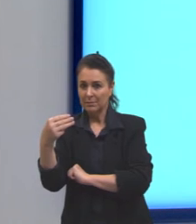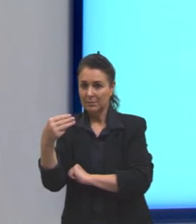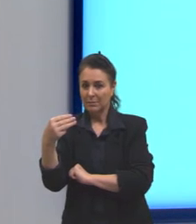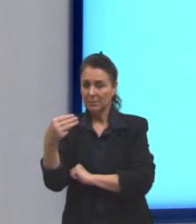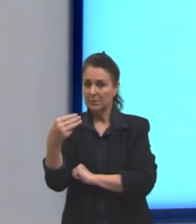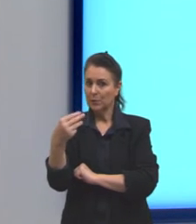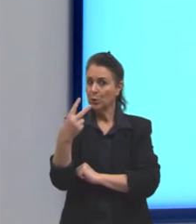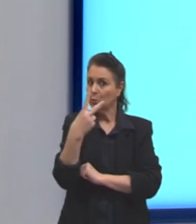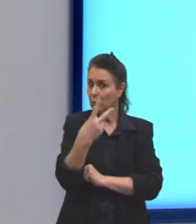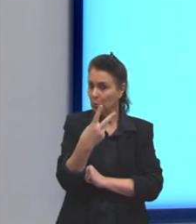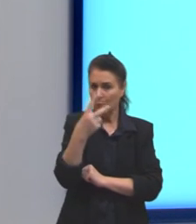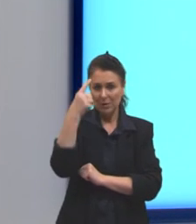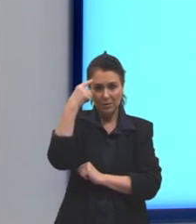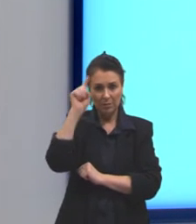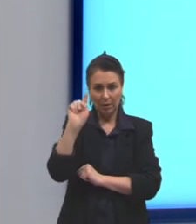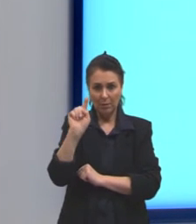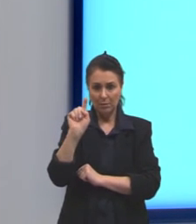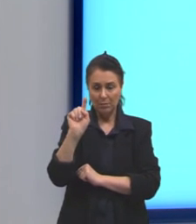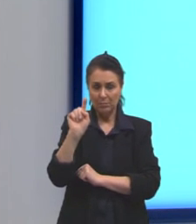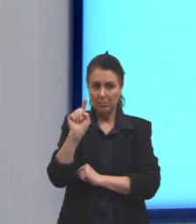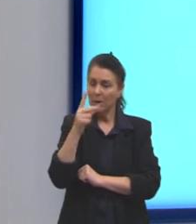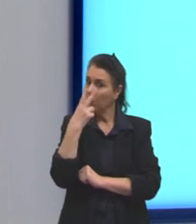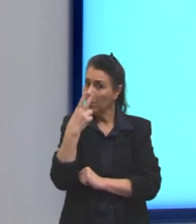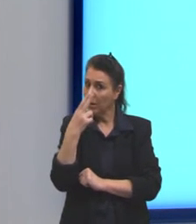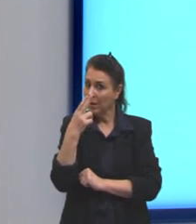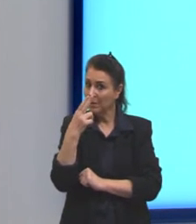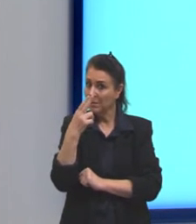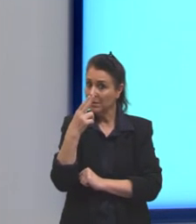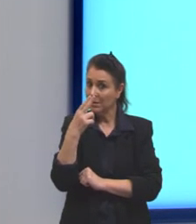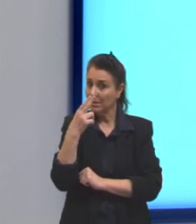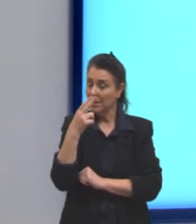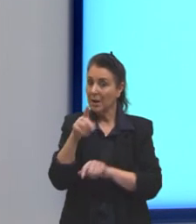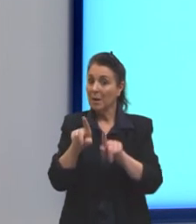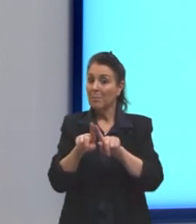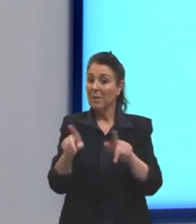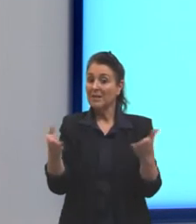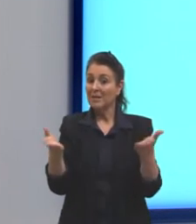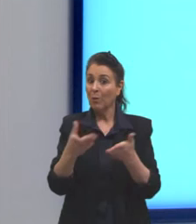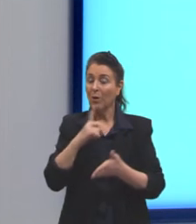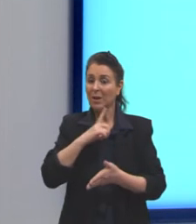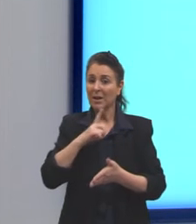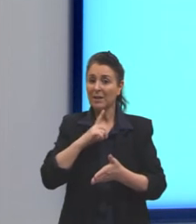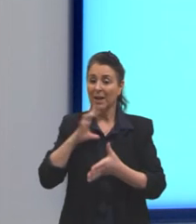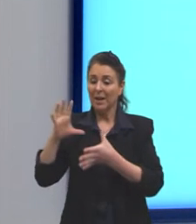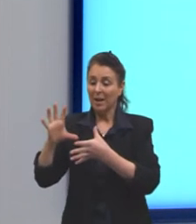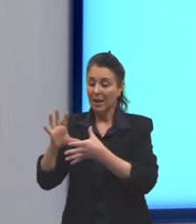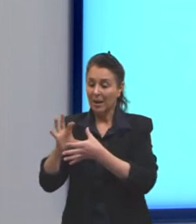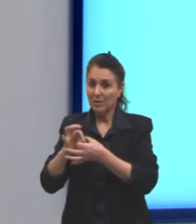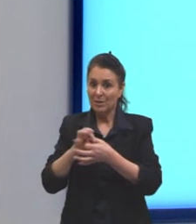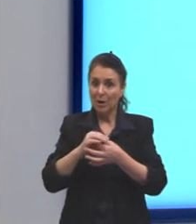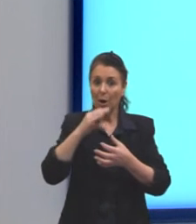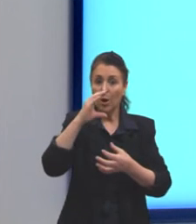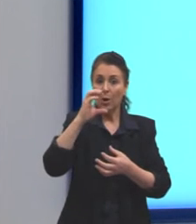TIM e ganhar créditos. Só que aqui a gente tem o que a gente chama de conjunção condicional.